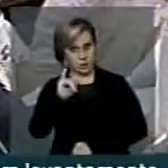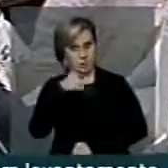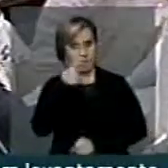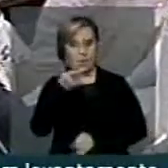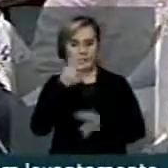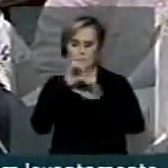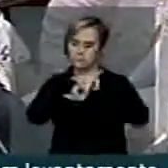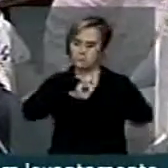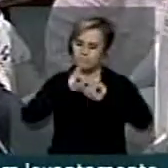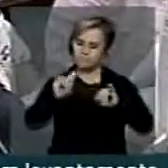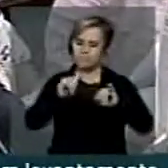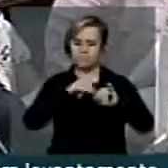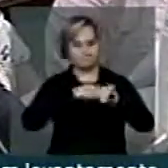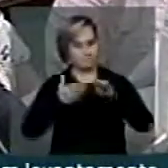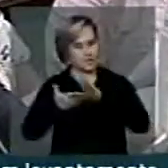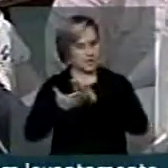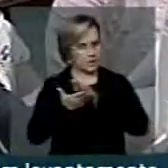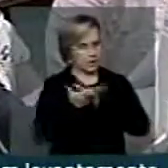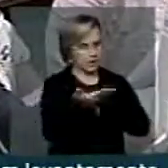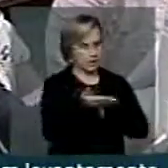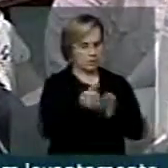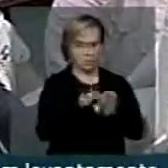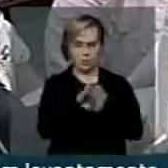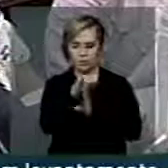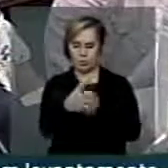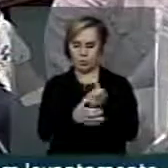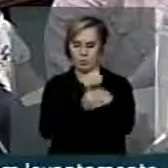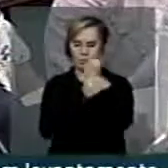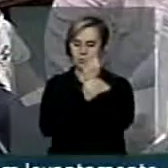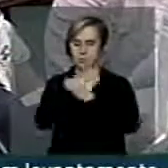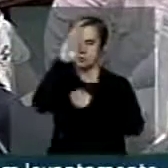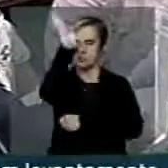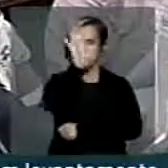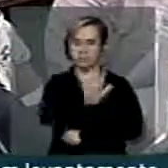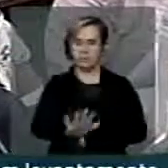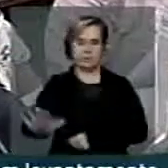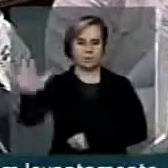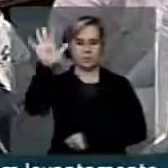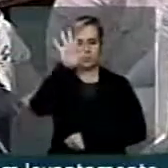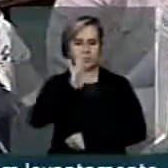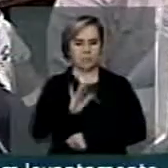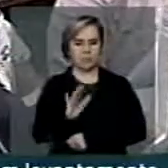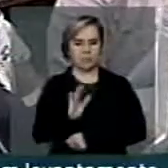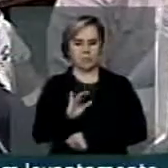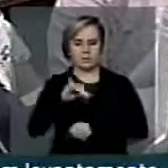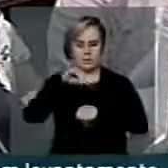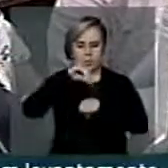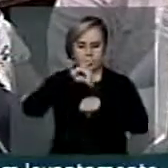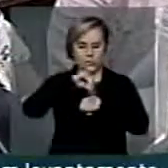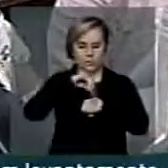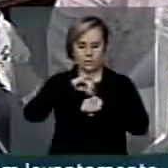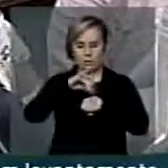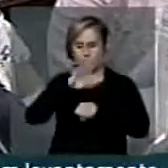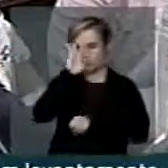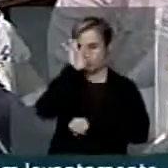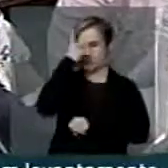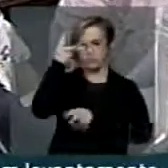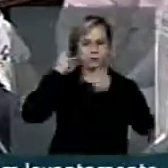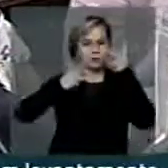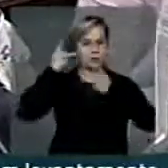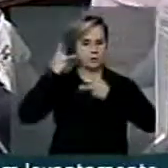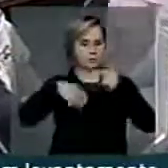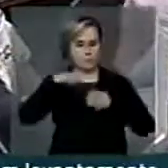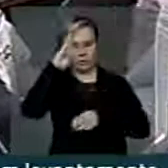que está encaminhando ao Conselho de Segurança, Nacional, o Centro das Decisões Políticas e